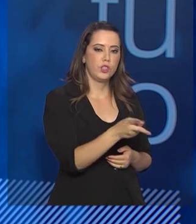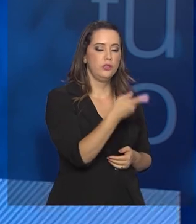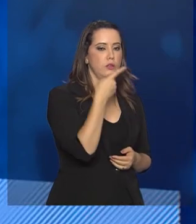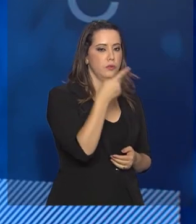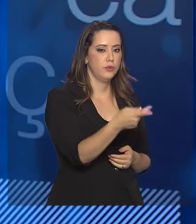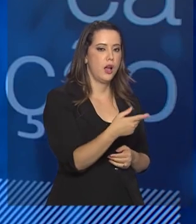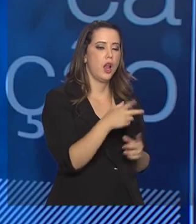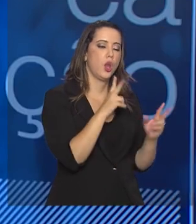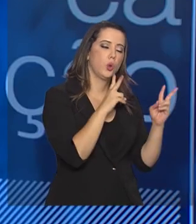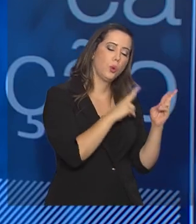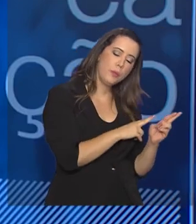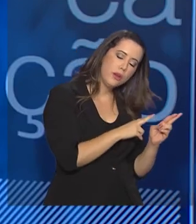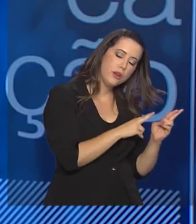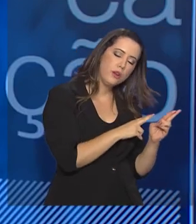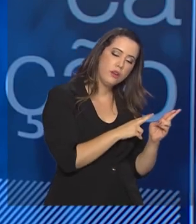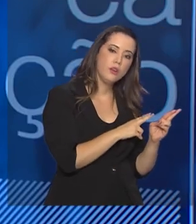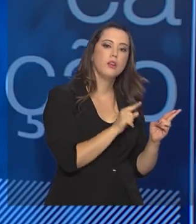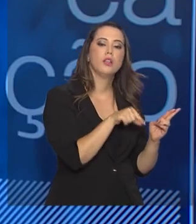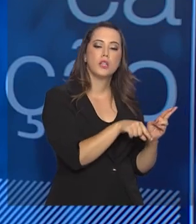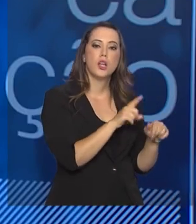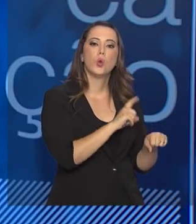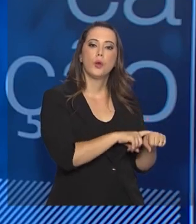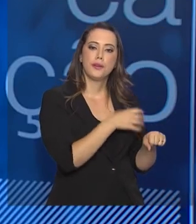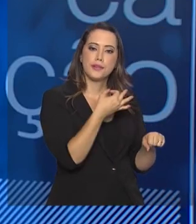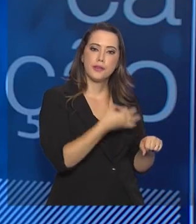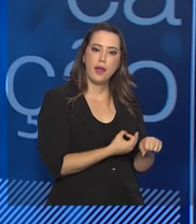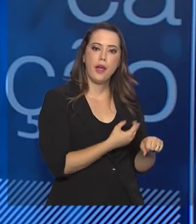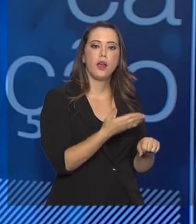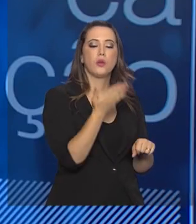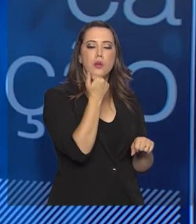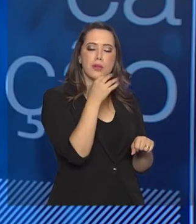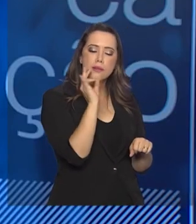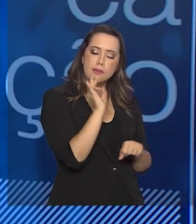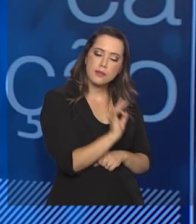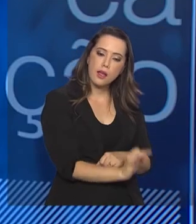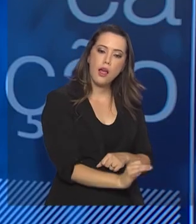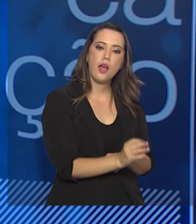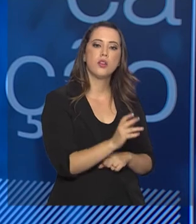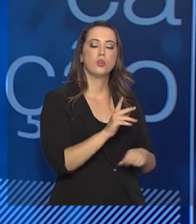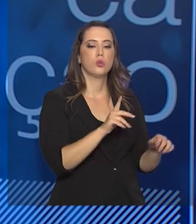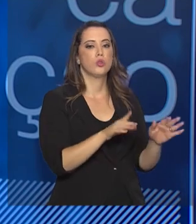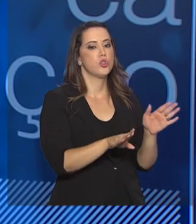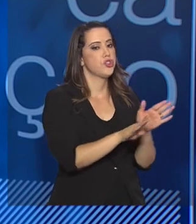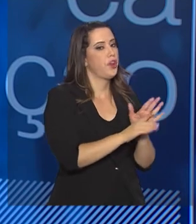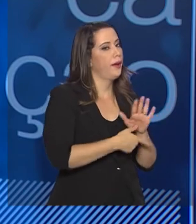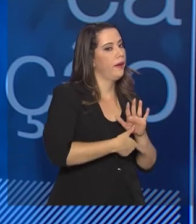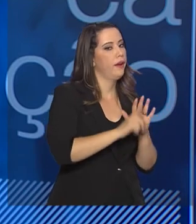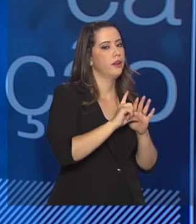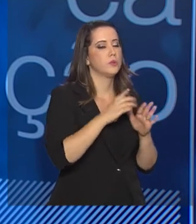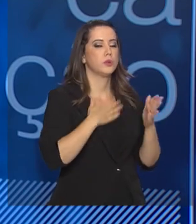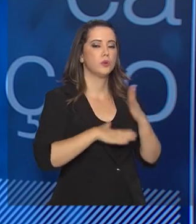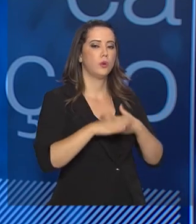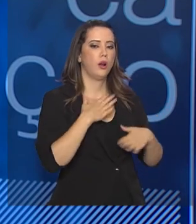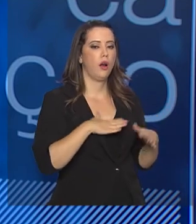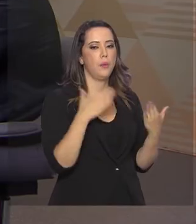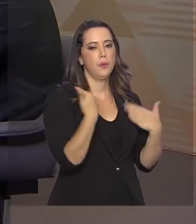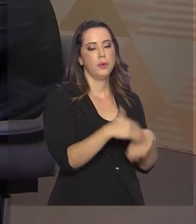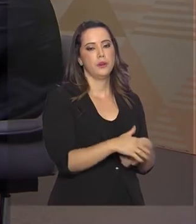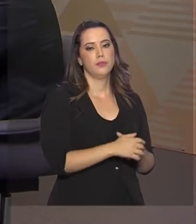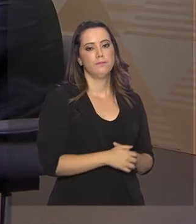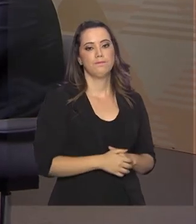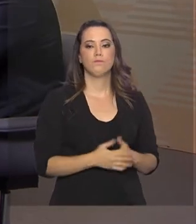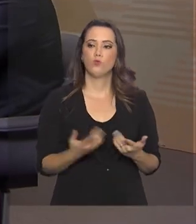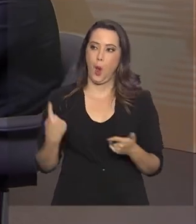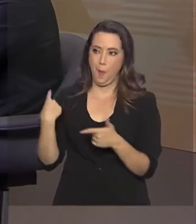dormir cedo, comer bem, se preparar, chegar com antecedência, para que tenha tranquilidade para fazer uma boa prova. E o bicho